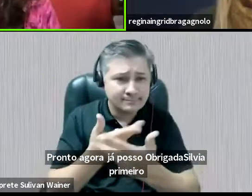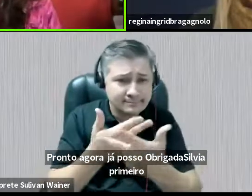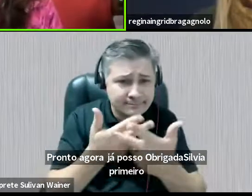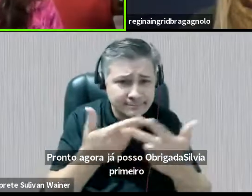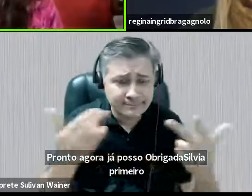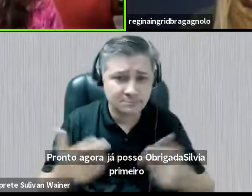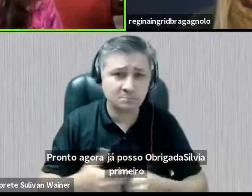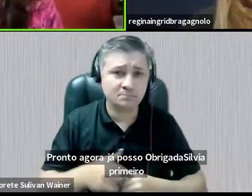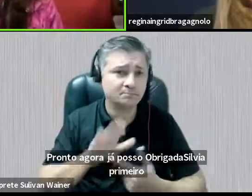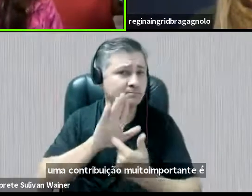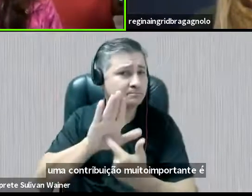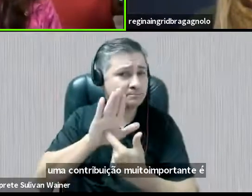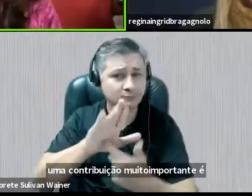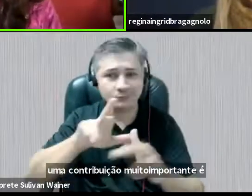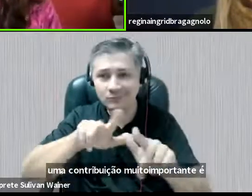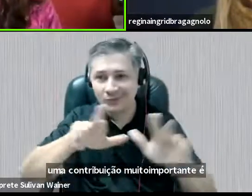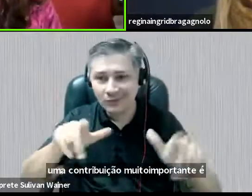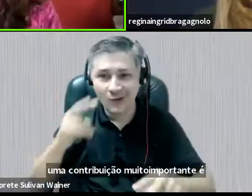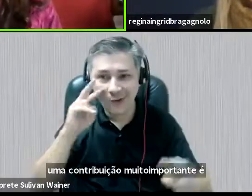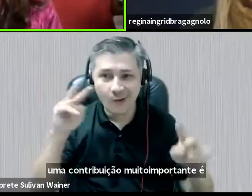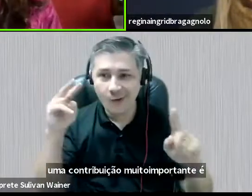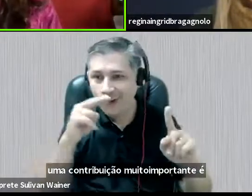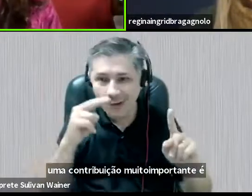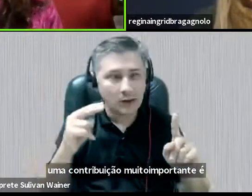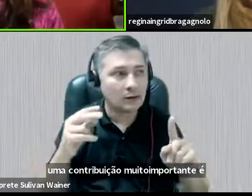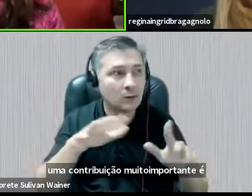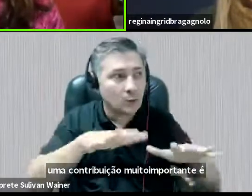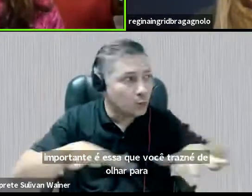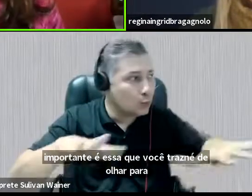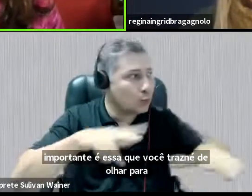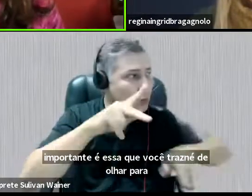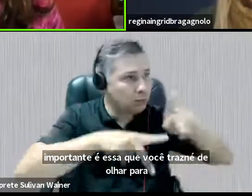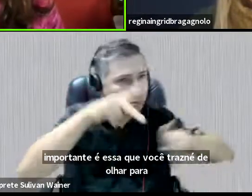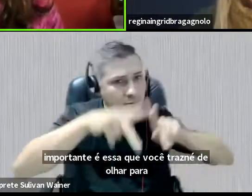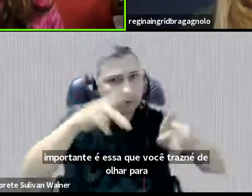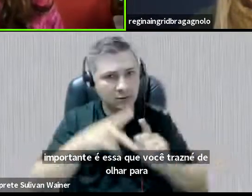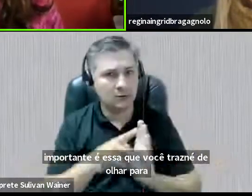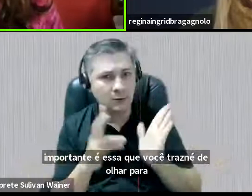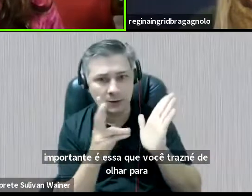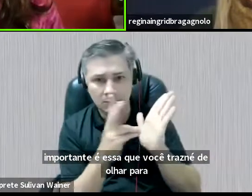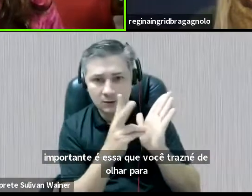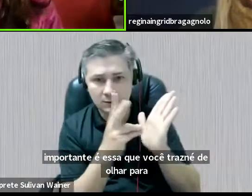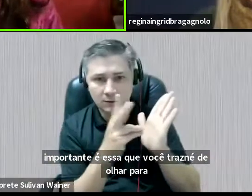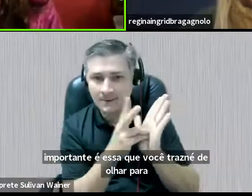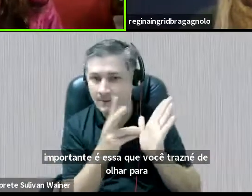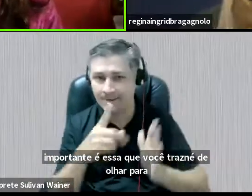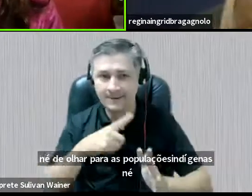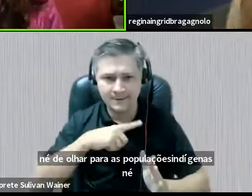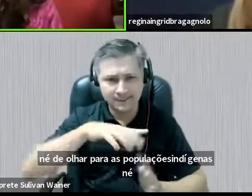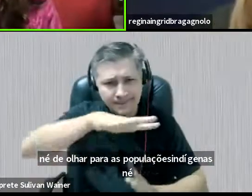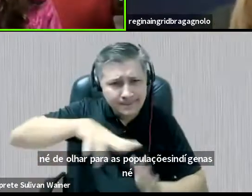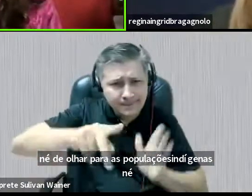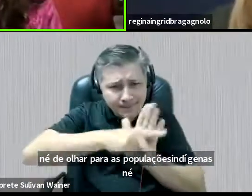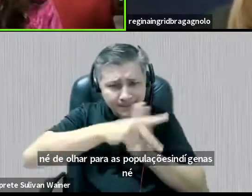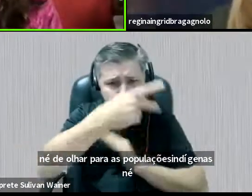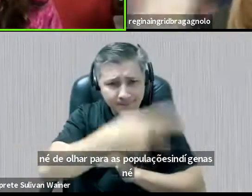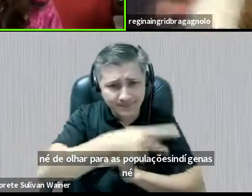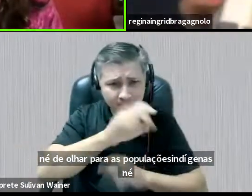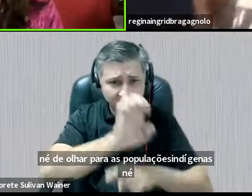traz, né, de olhar para as populações indígenas, né, daqui de Santa Catarina,